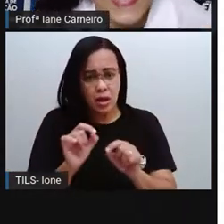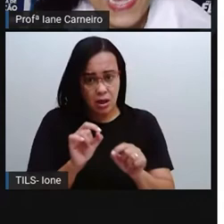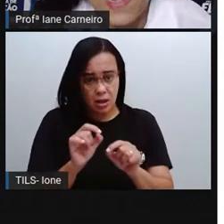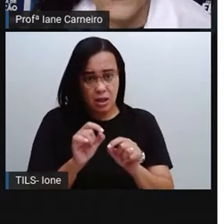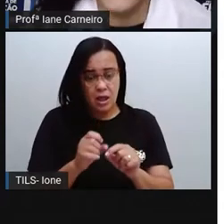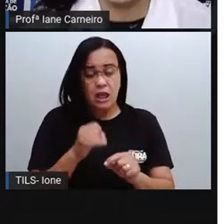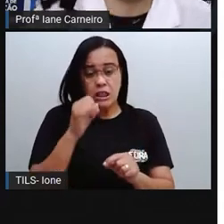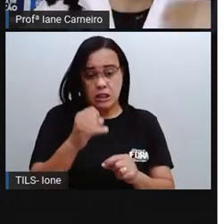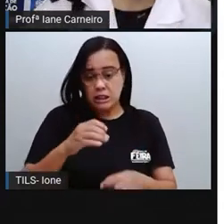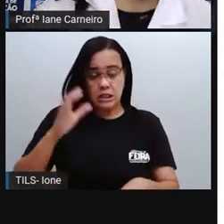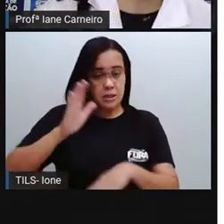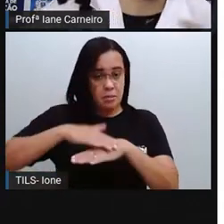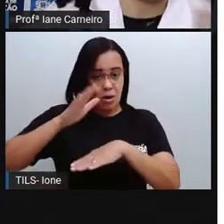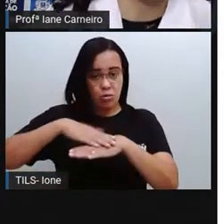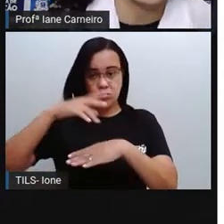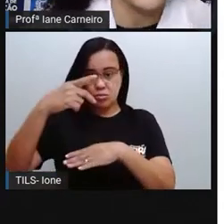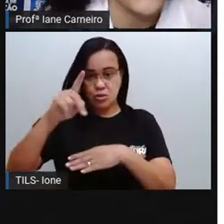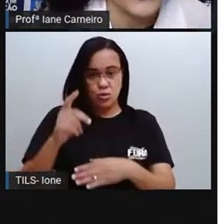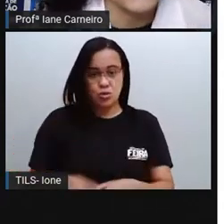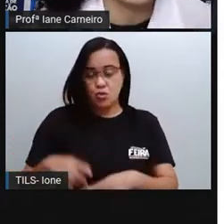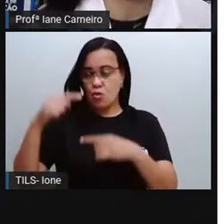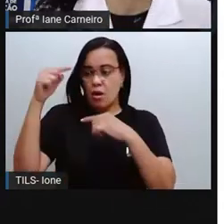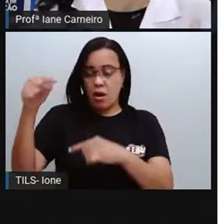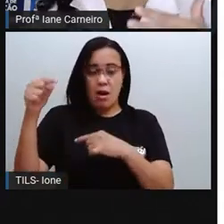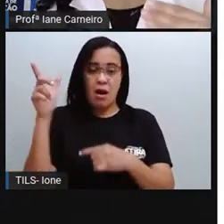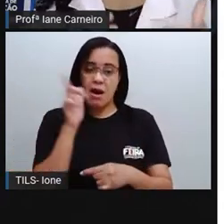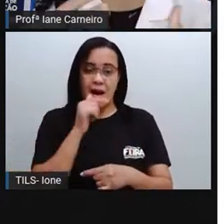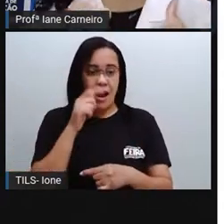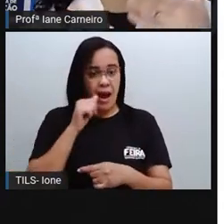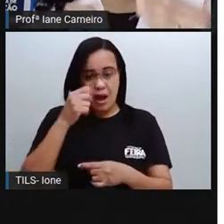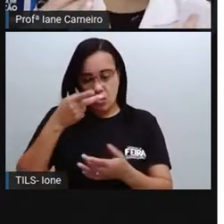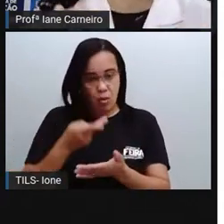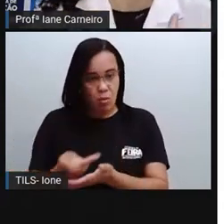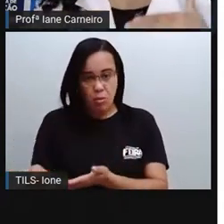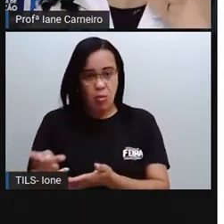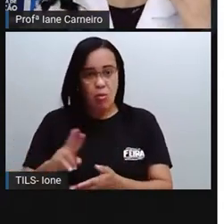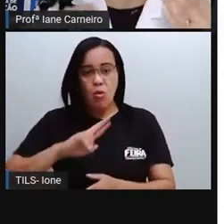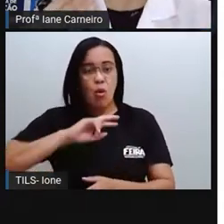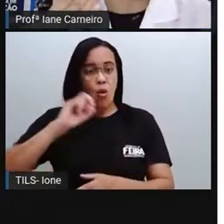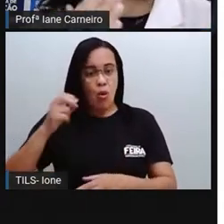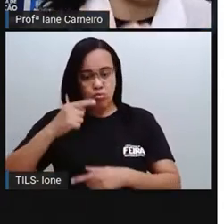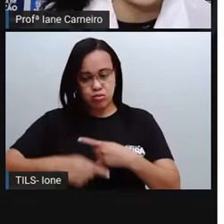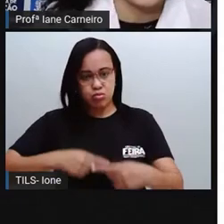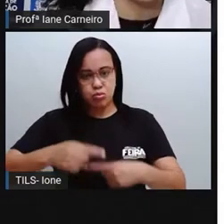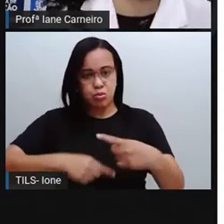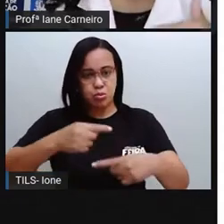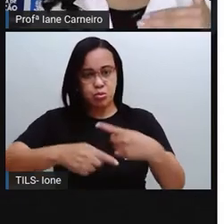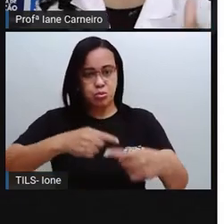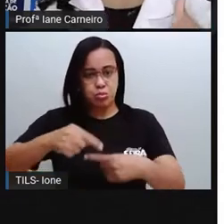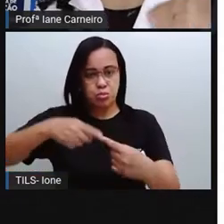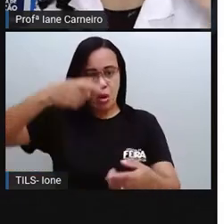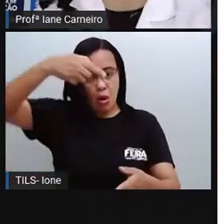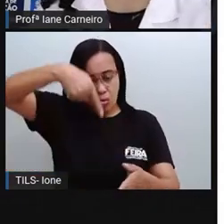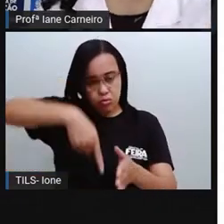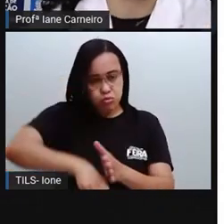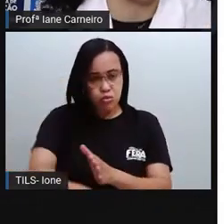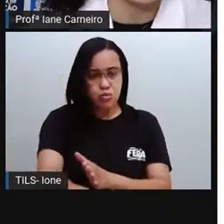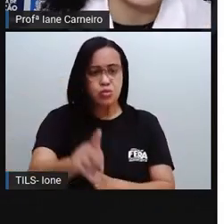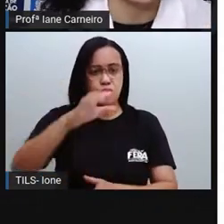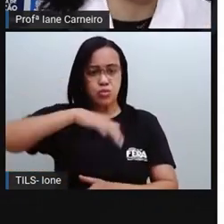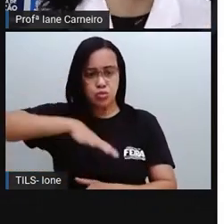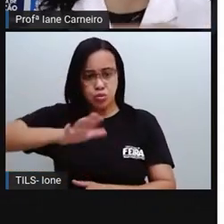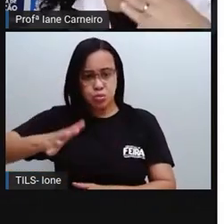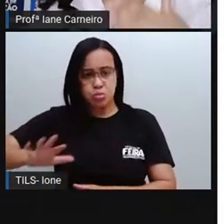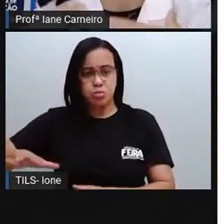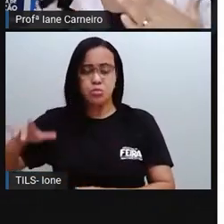aquela garrafa, deixado a garrafa cair no chão, e ela foi caminhando, e aí caiu no esgoto, ela foi lançada no